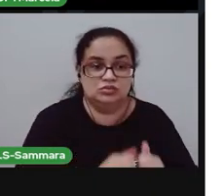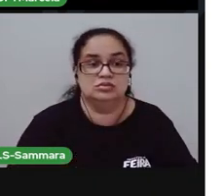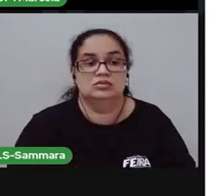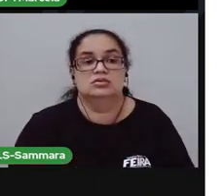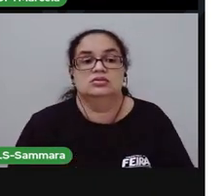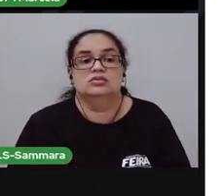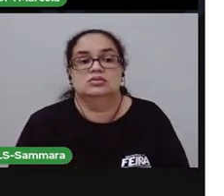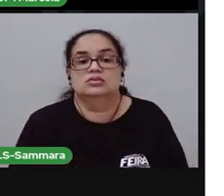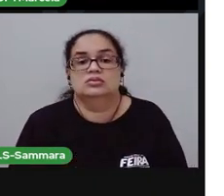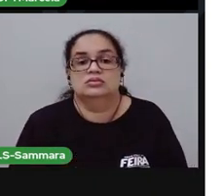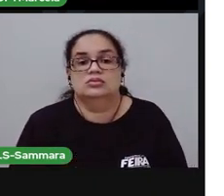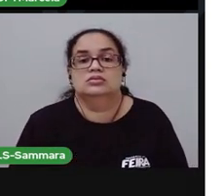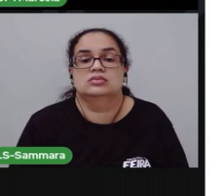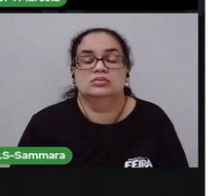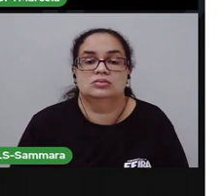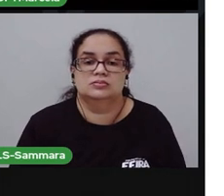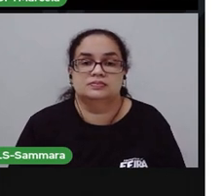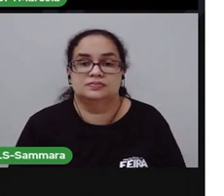Olha outra coisa.